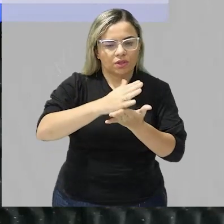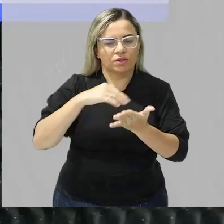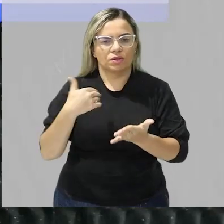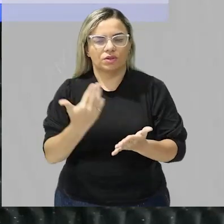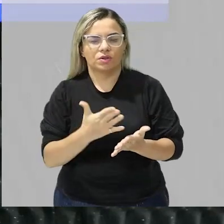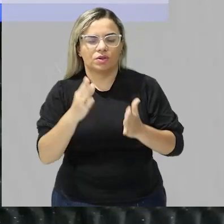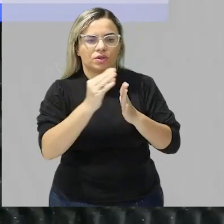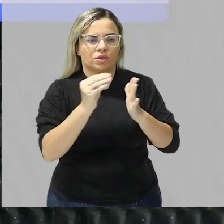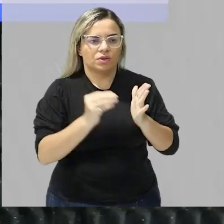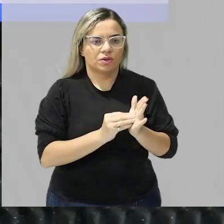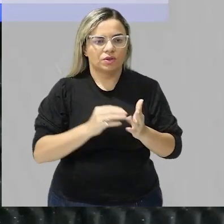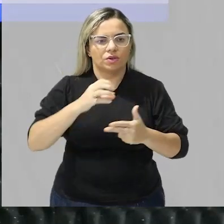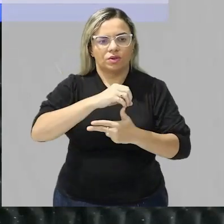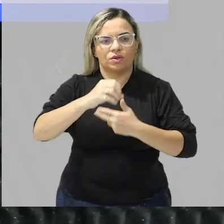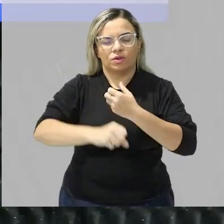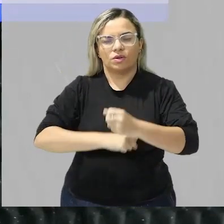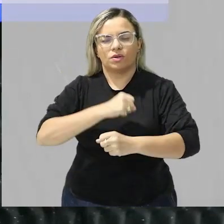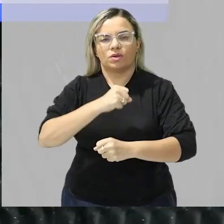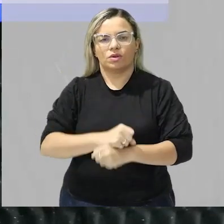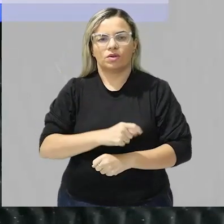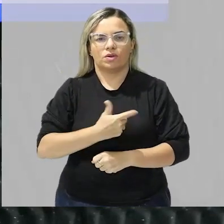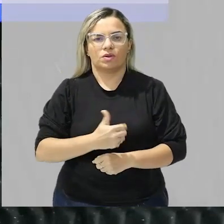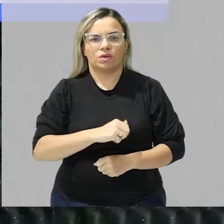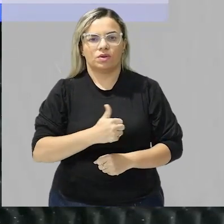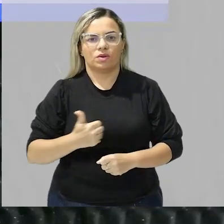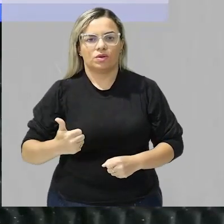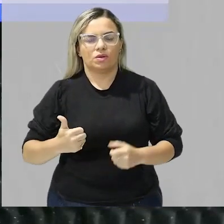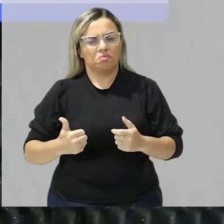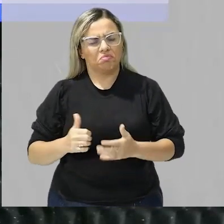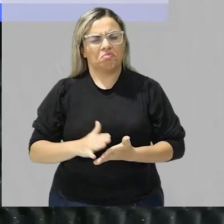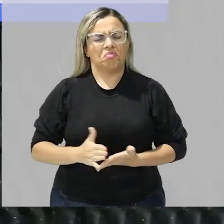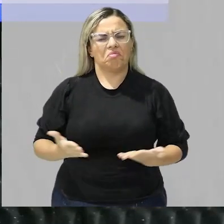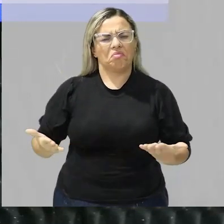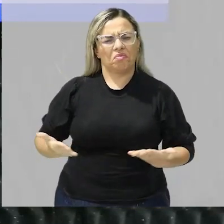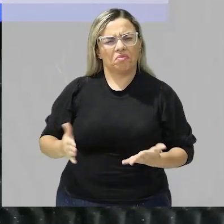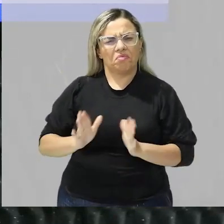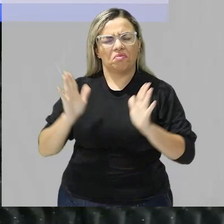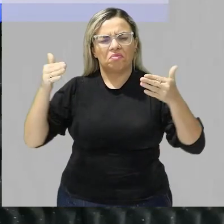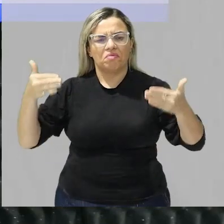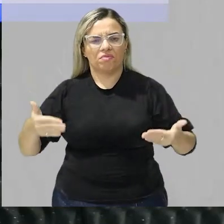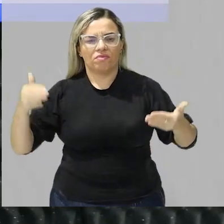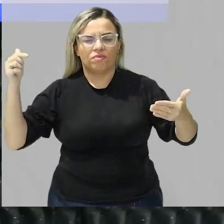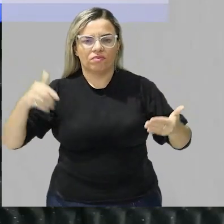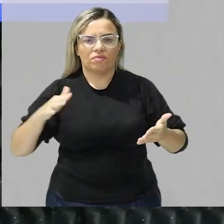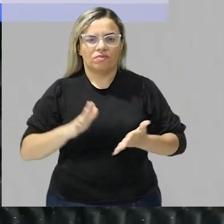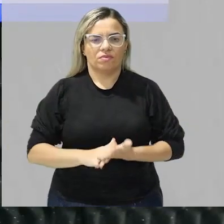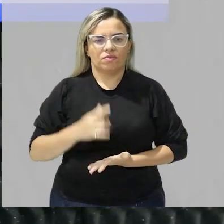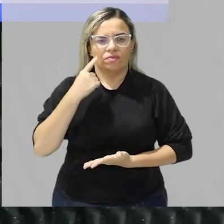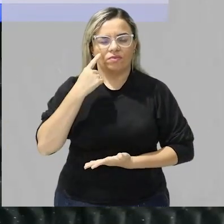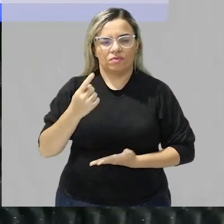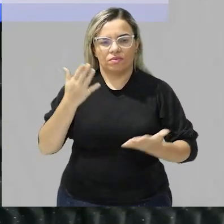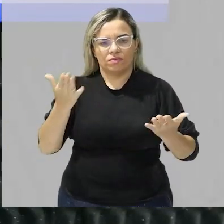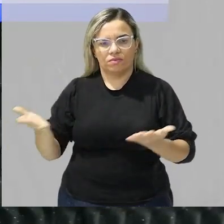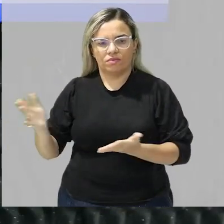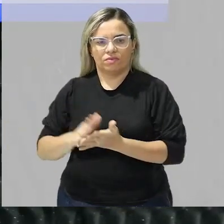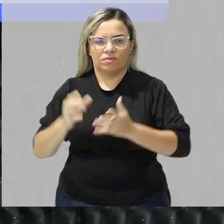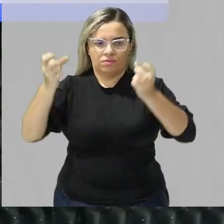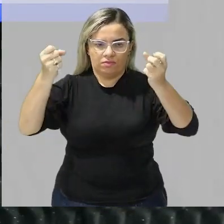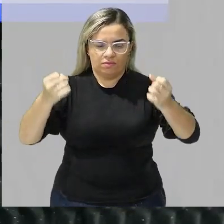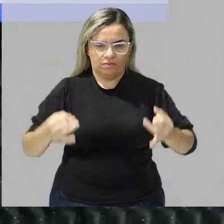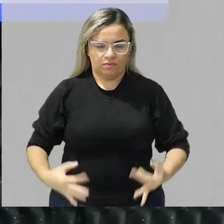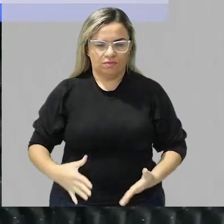do Enem 2021 uma questão bem recente então prestem bastante atenção pessoal ele diz o seguinte